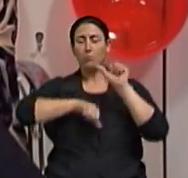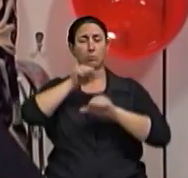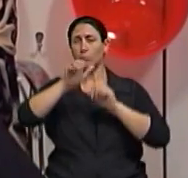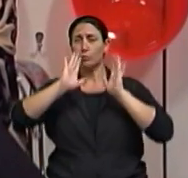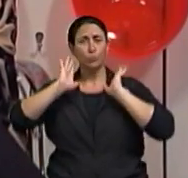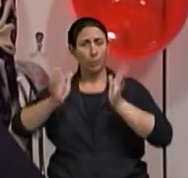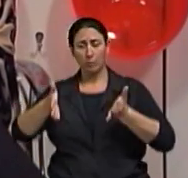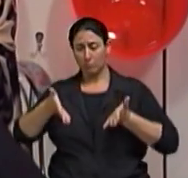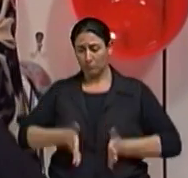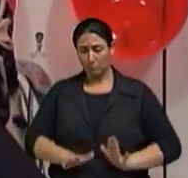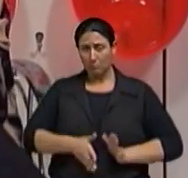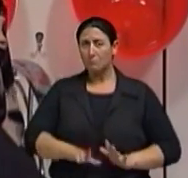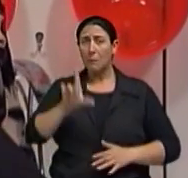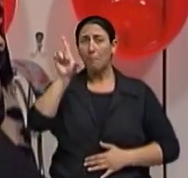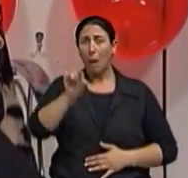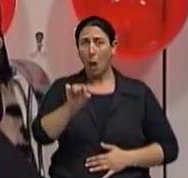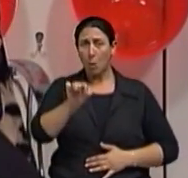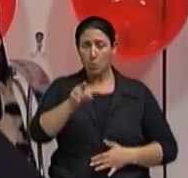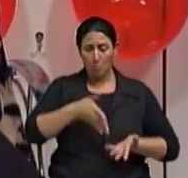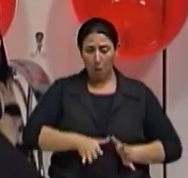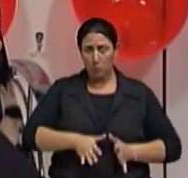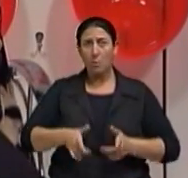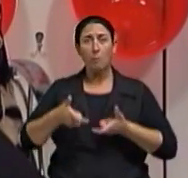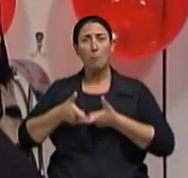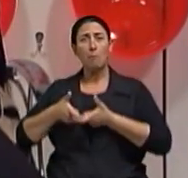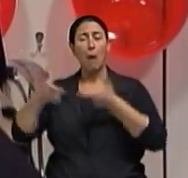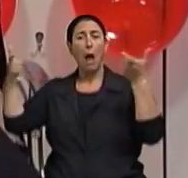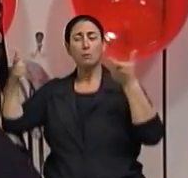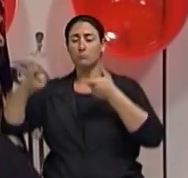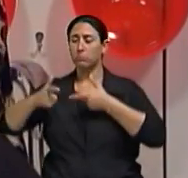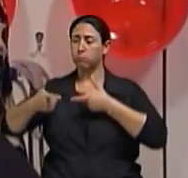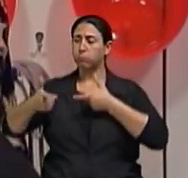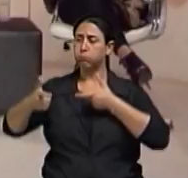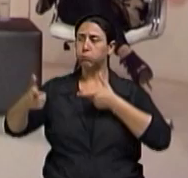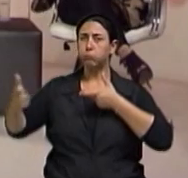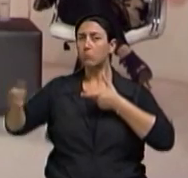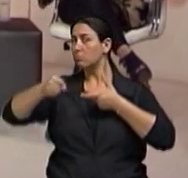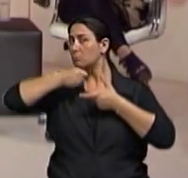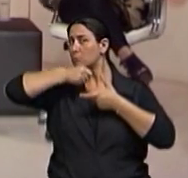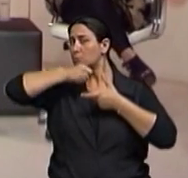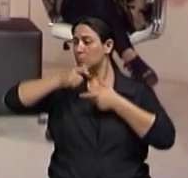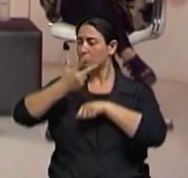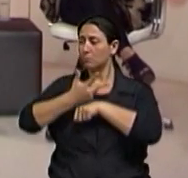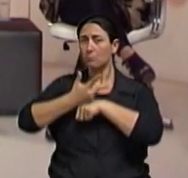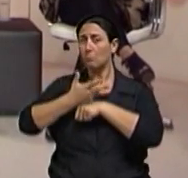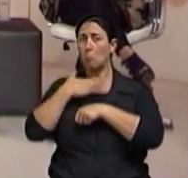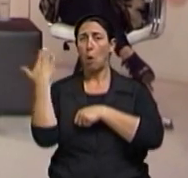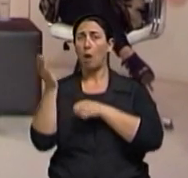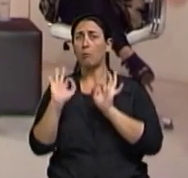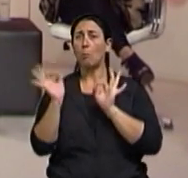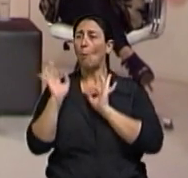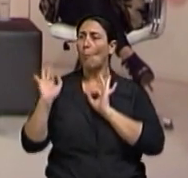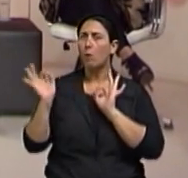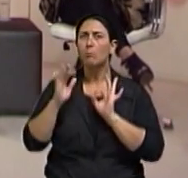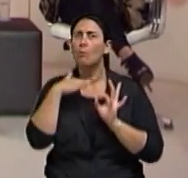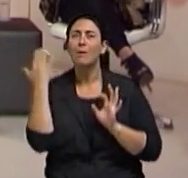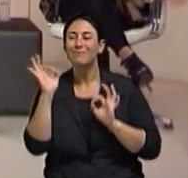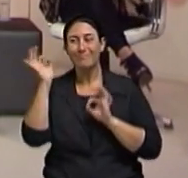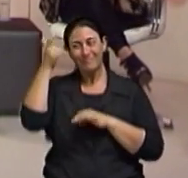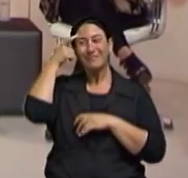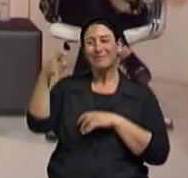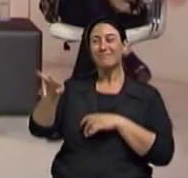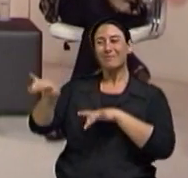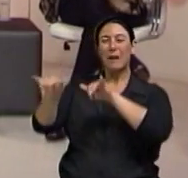nascem menos crianças e morrem menos velhos, vão morrer muito mais velhos. Então, esse é o inchaço desse tipo de população.